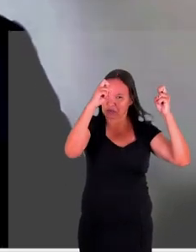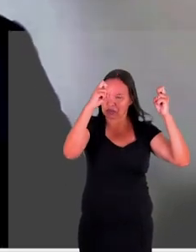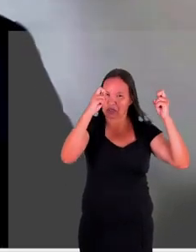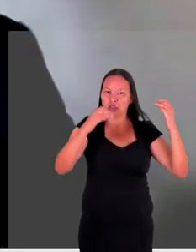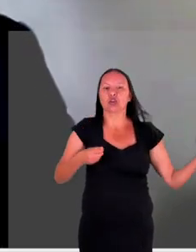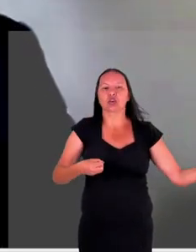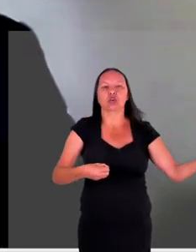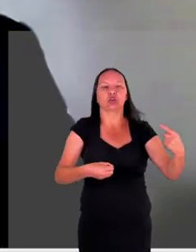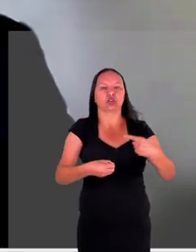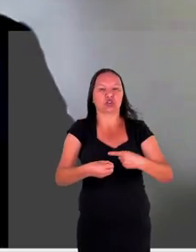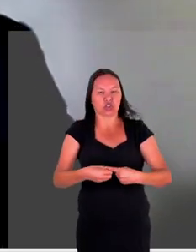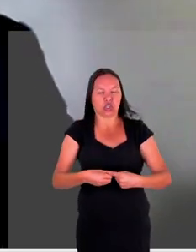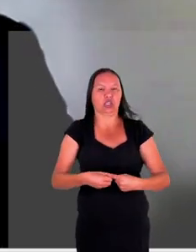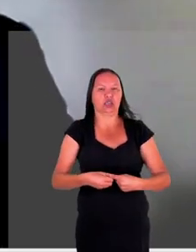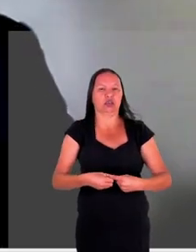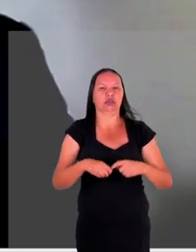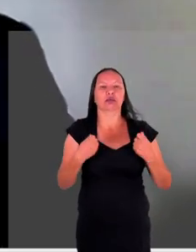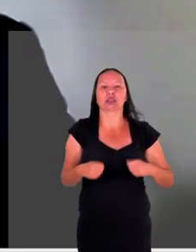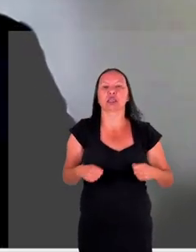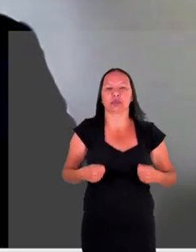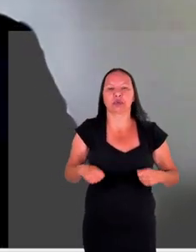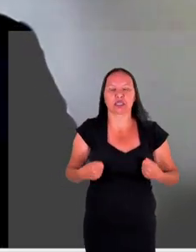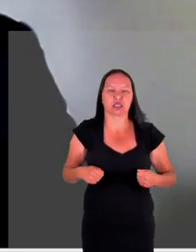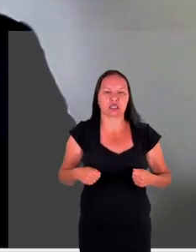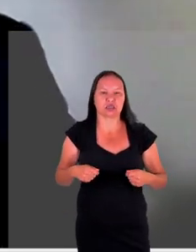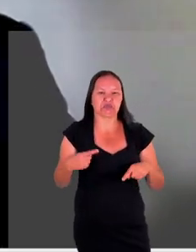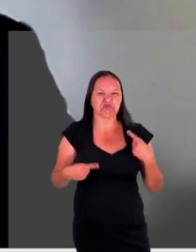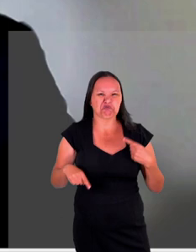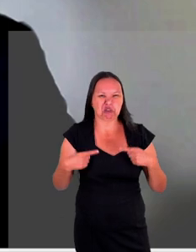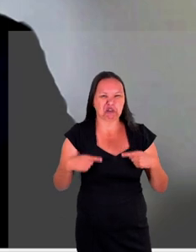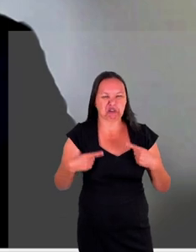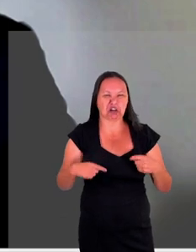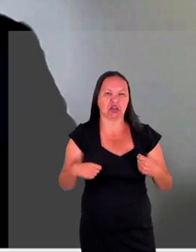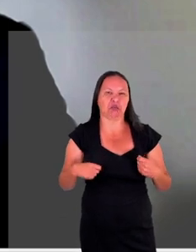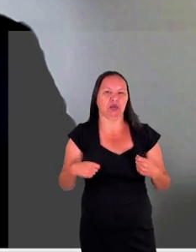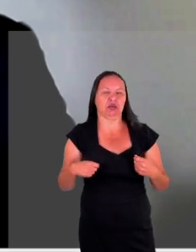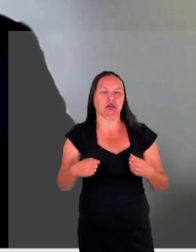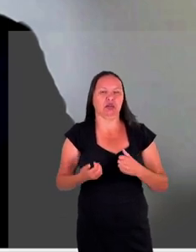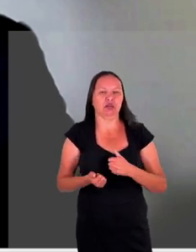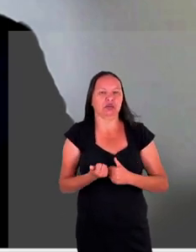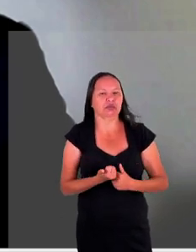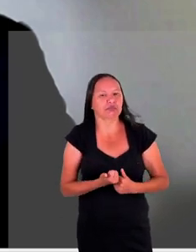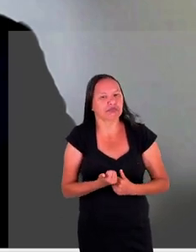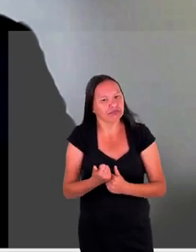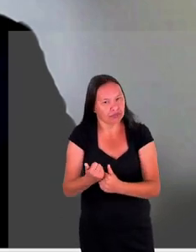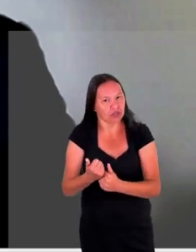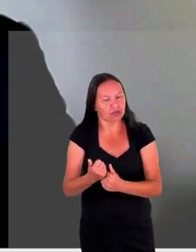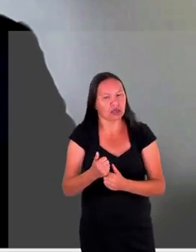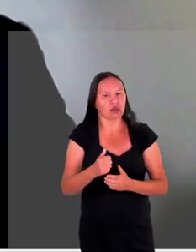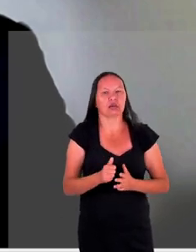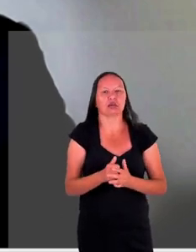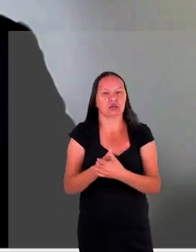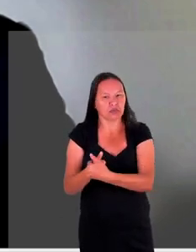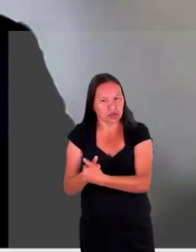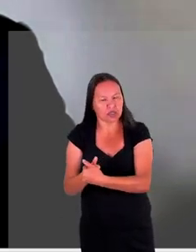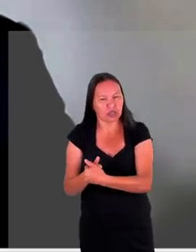cheguem e eventualmente reclamem esse tipo de encaminhamento e acolhimento interinstitucional obrigado